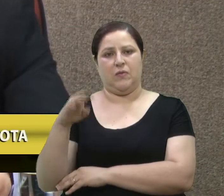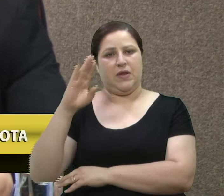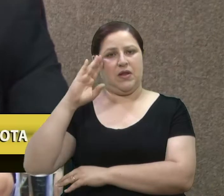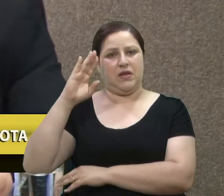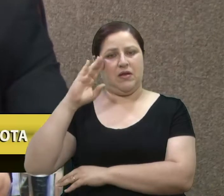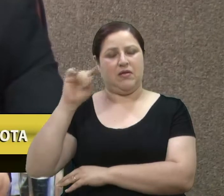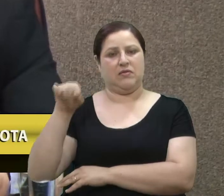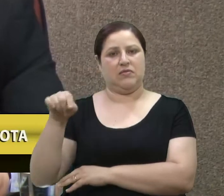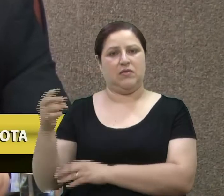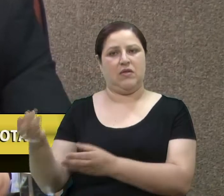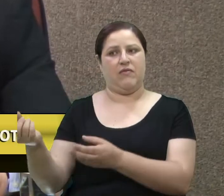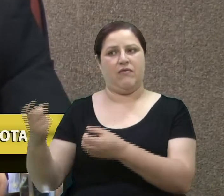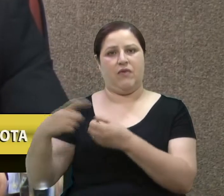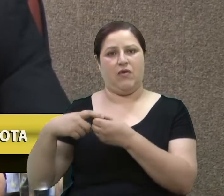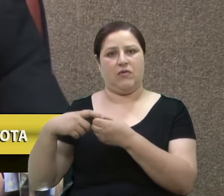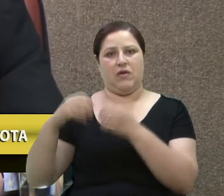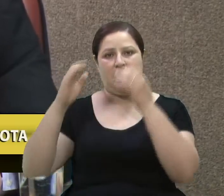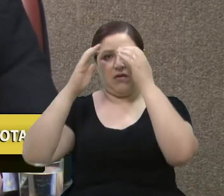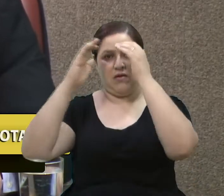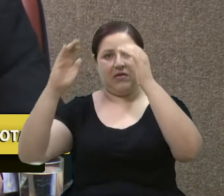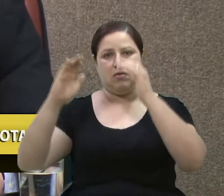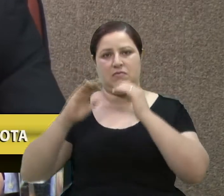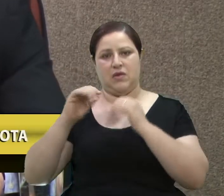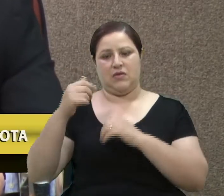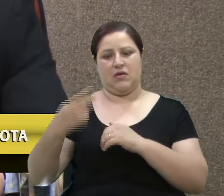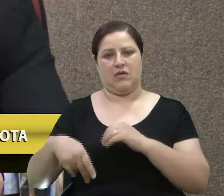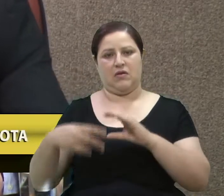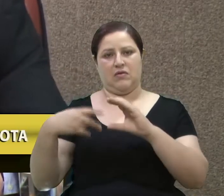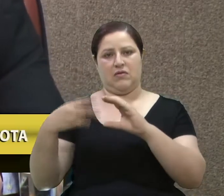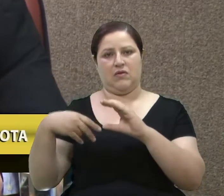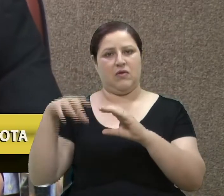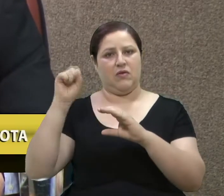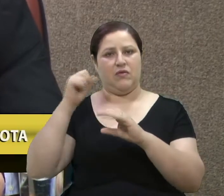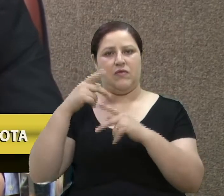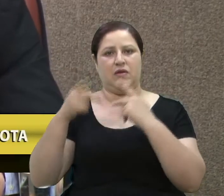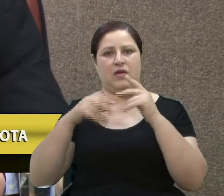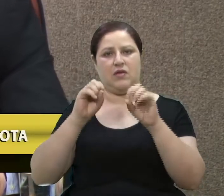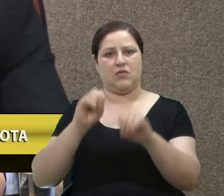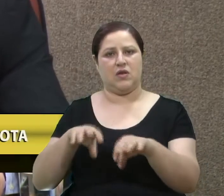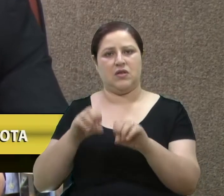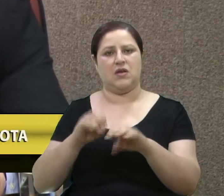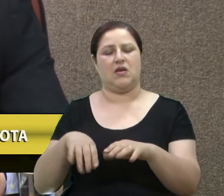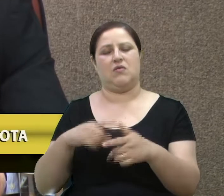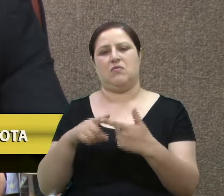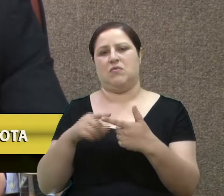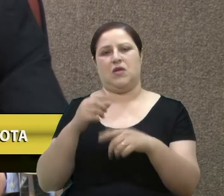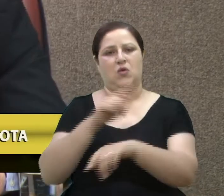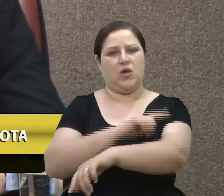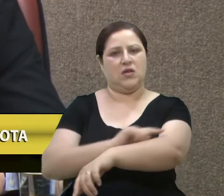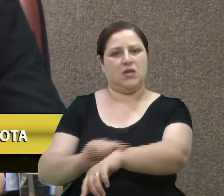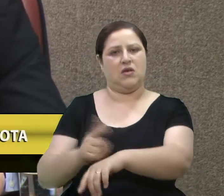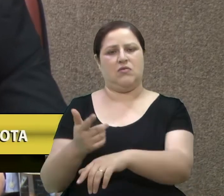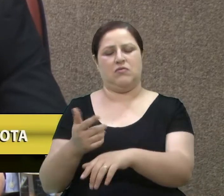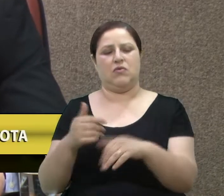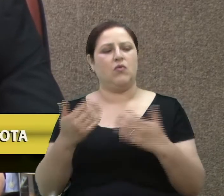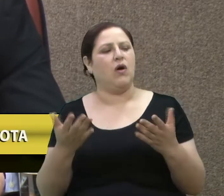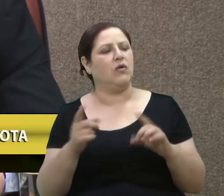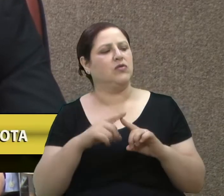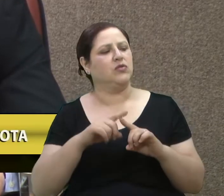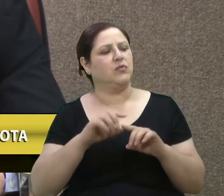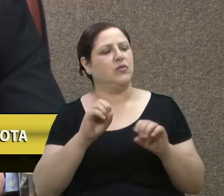muito falar dentro dessa casa, a educação, a educação, temos que investir na educação. Qual é a educação?